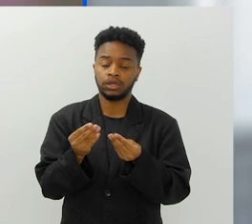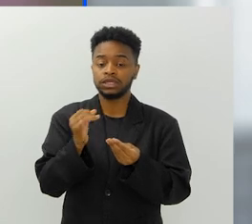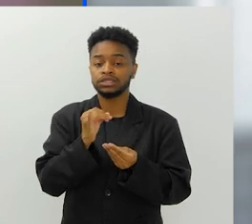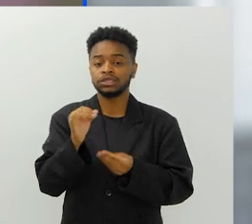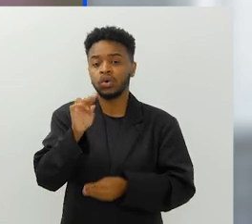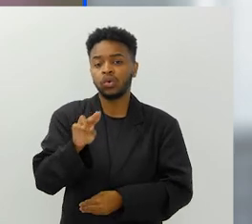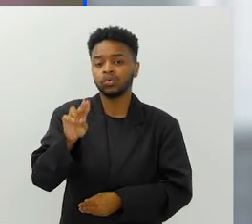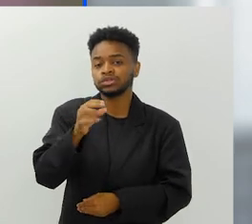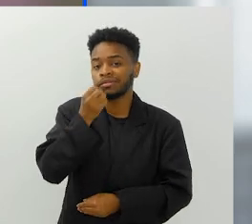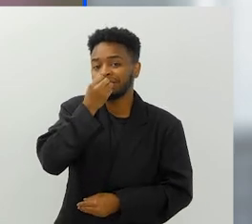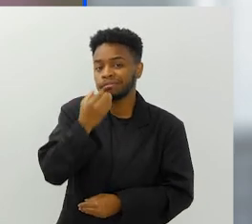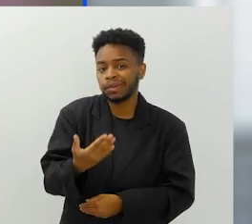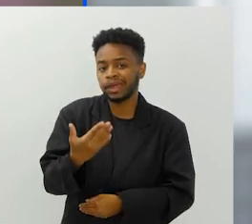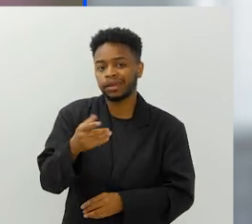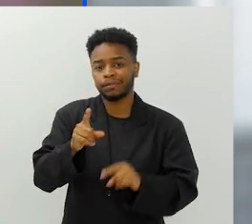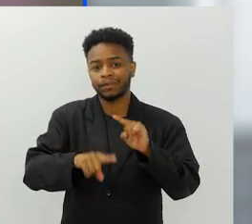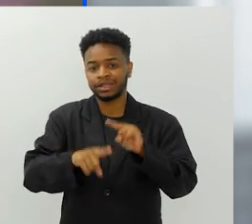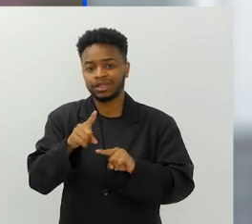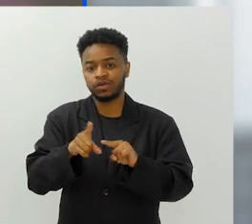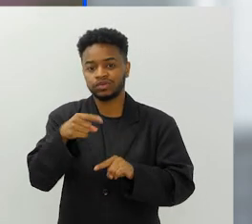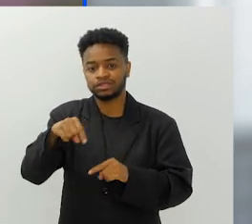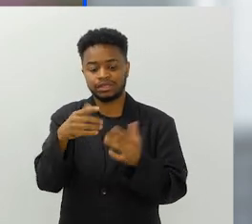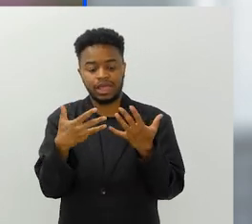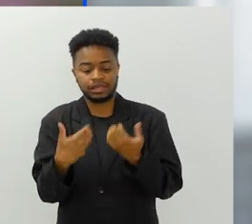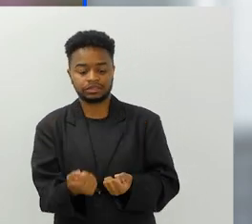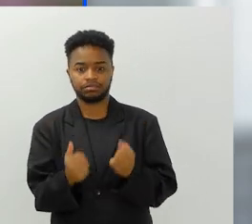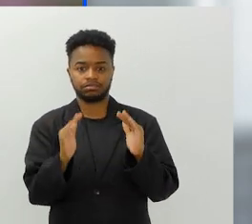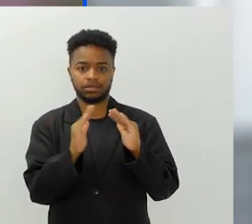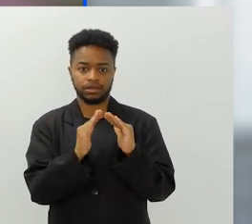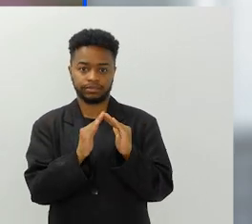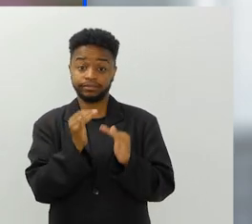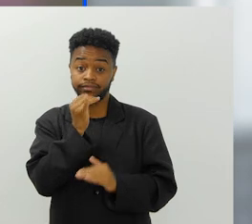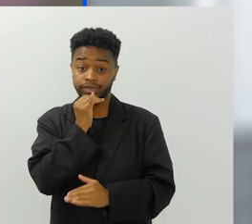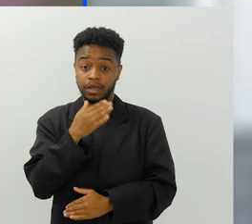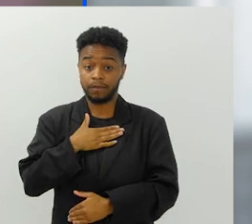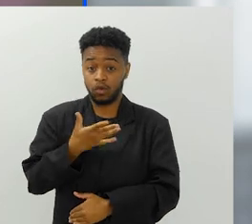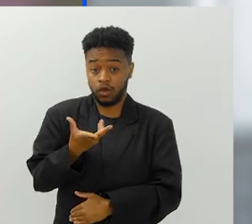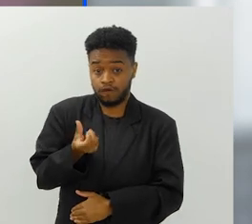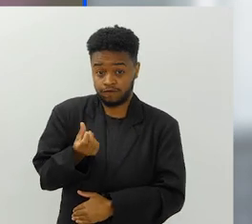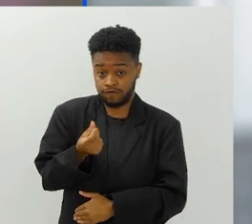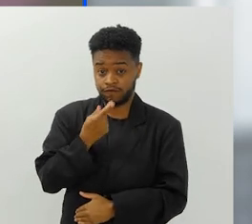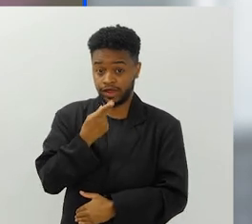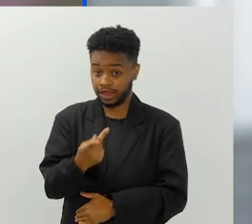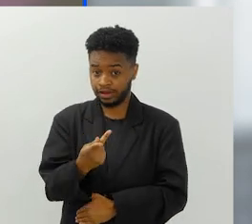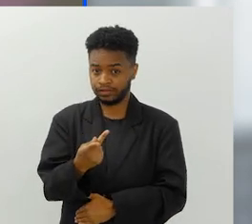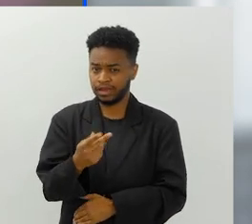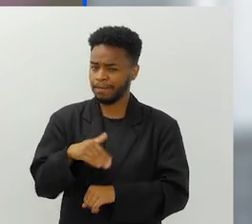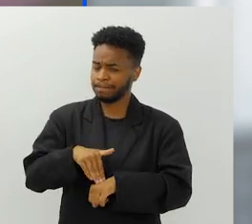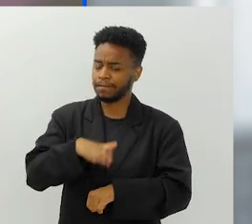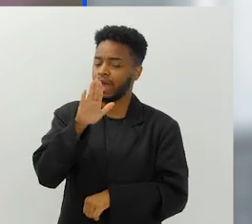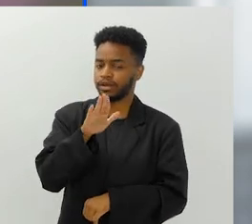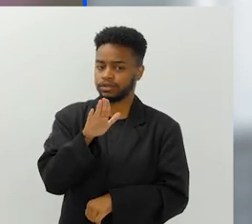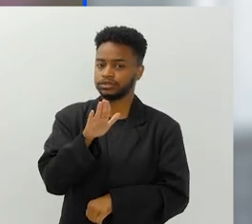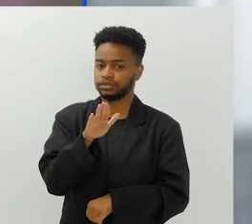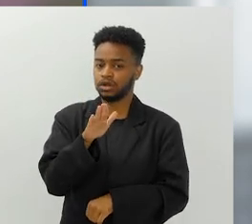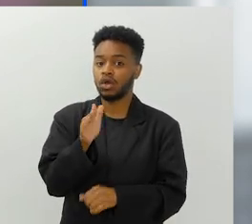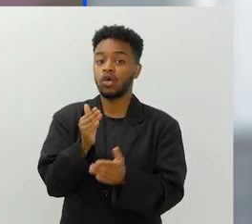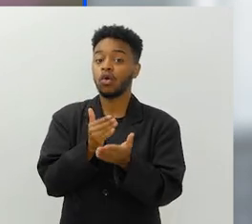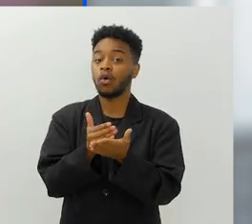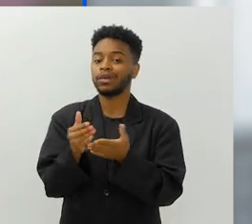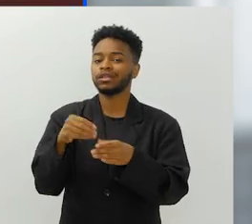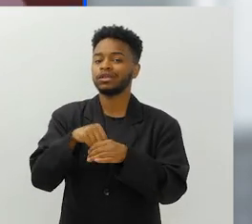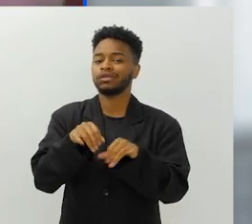uso dos produtos que você, que chega à sua casa, né? Meu avô dizia que era mais do que isso.